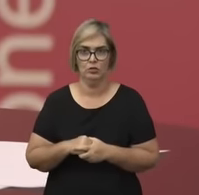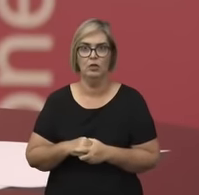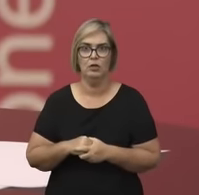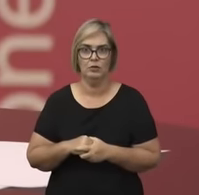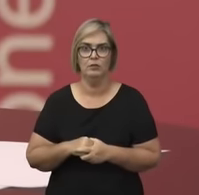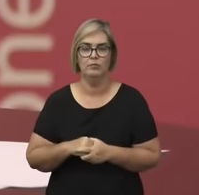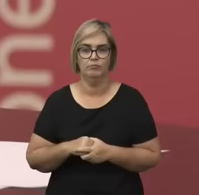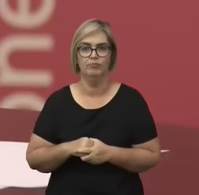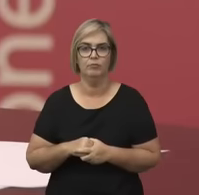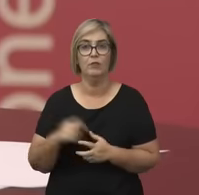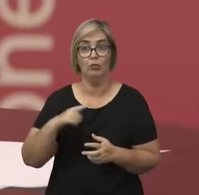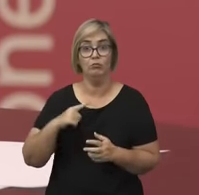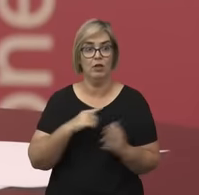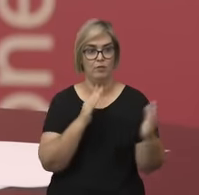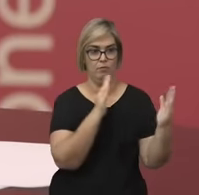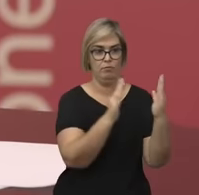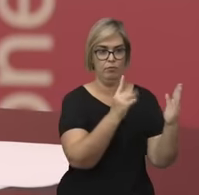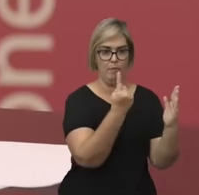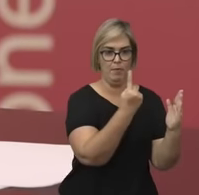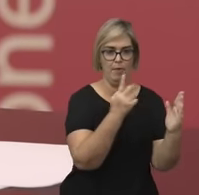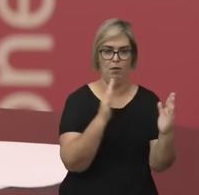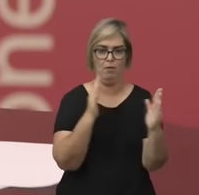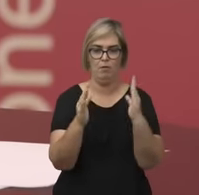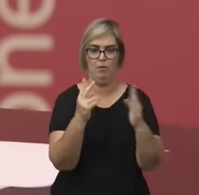aparece ali na terceira onda como